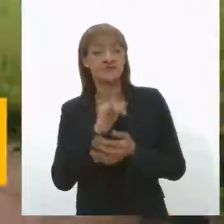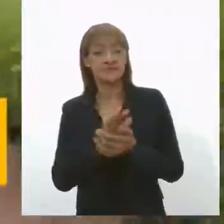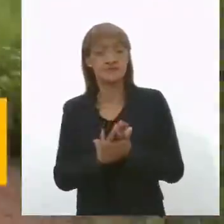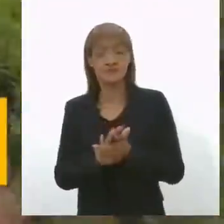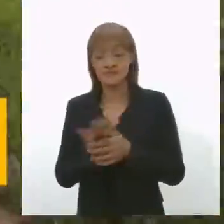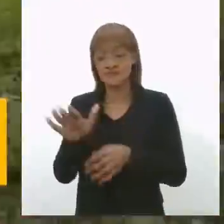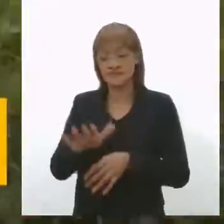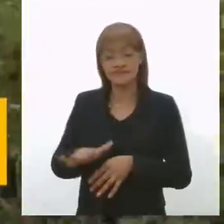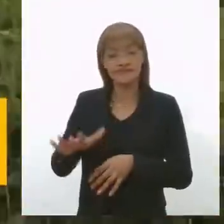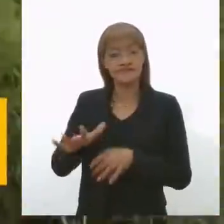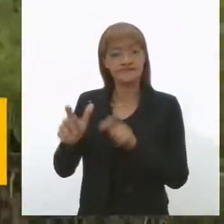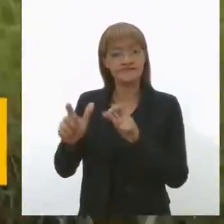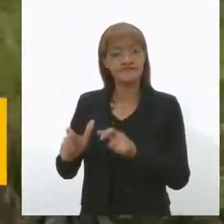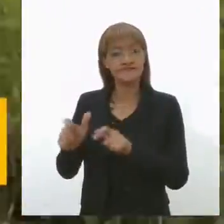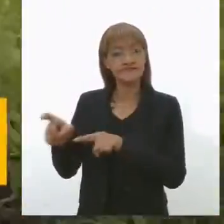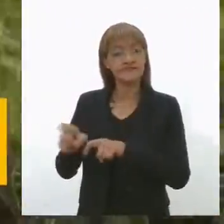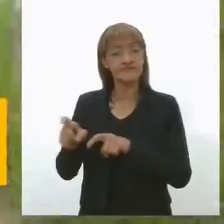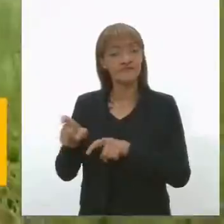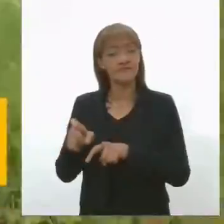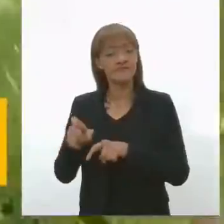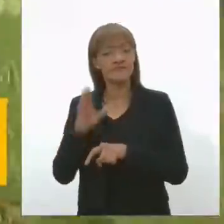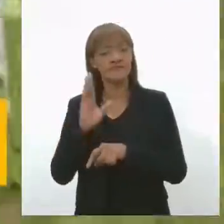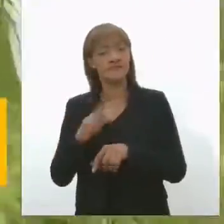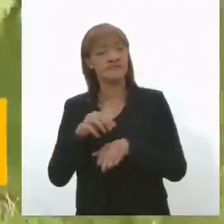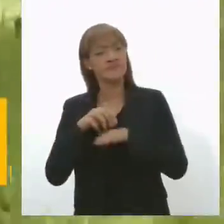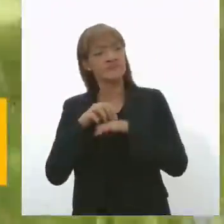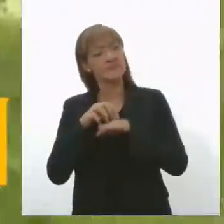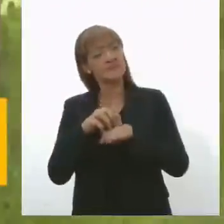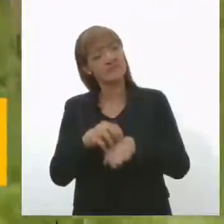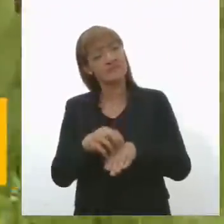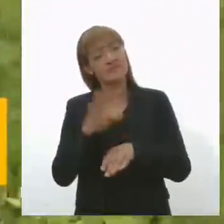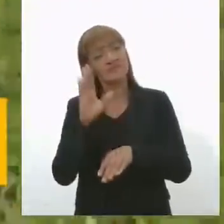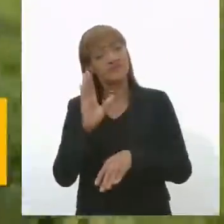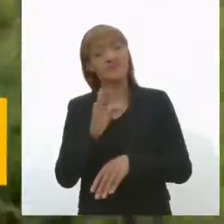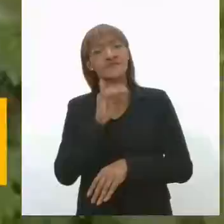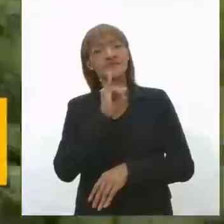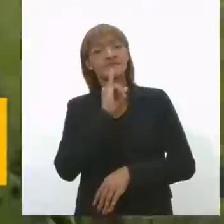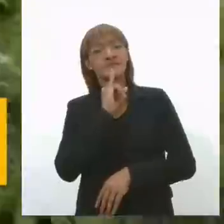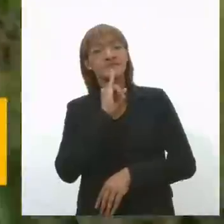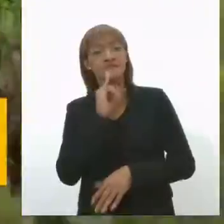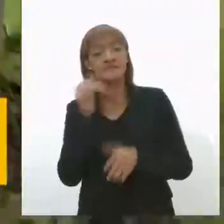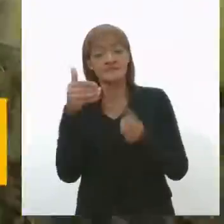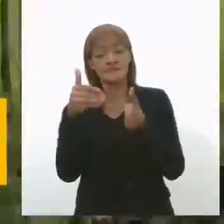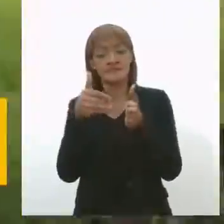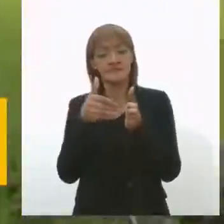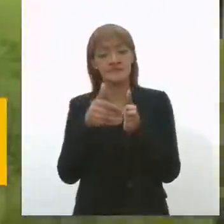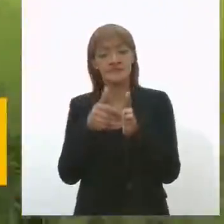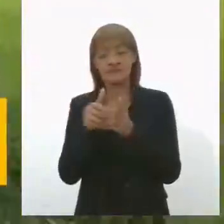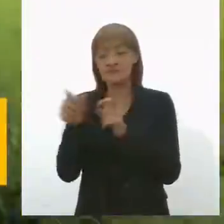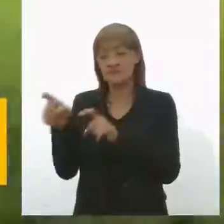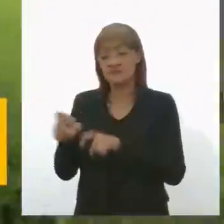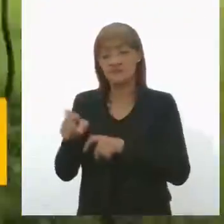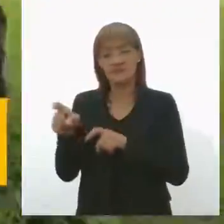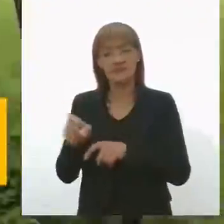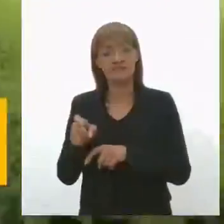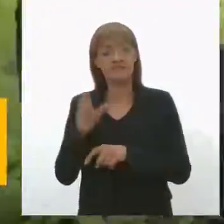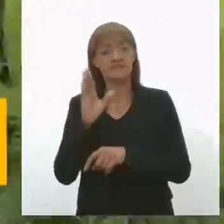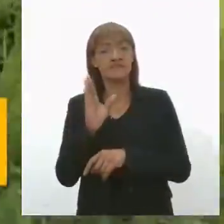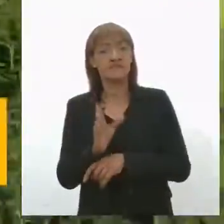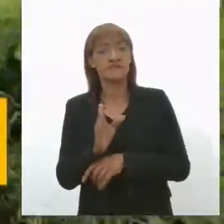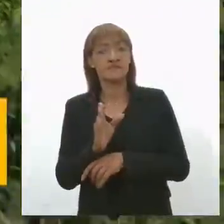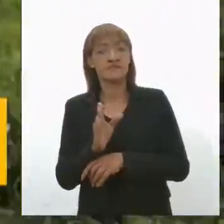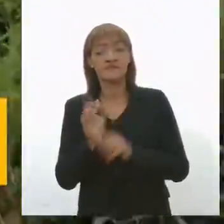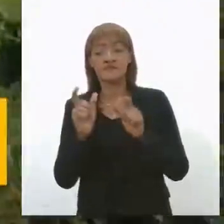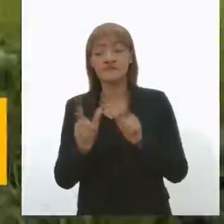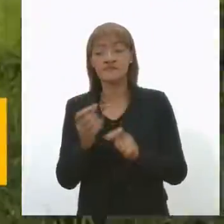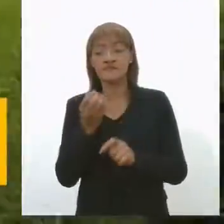Nós fomos acompanhados da beleza da Serra de Itabaiana até a parte rural de Bom Jardim, para conhecer as plantações de